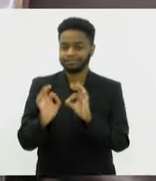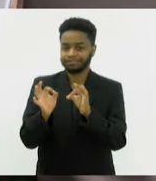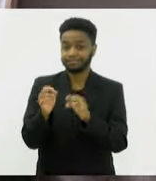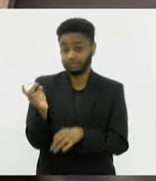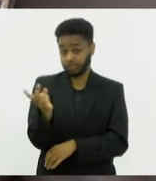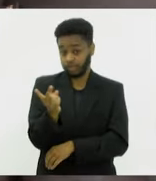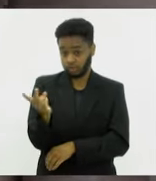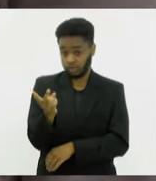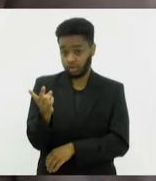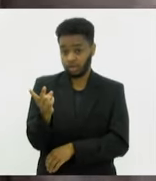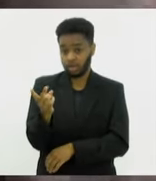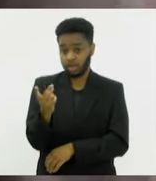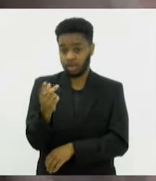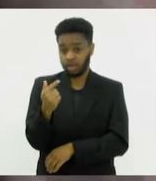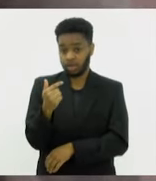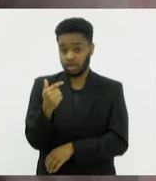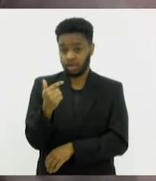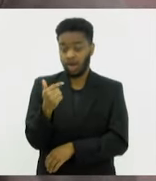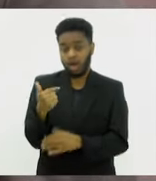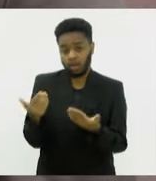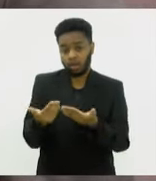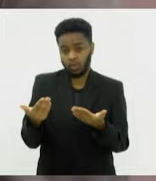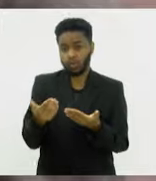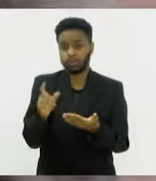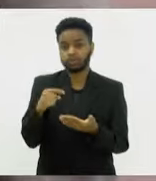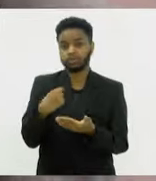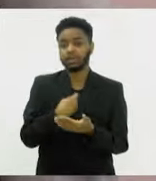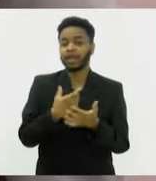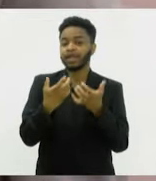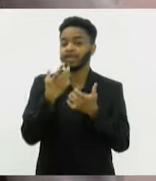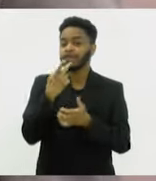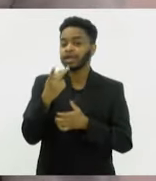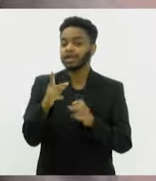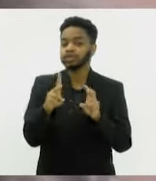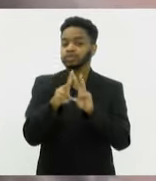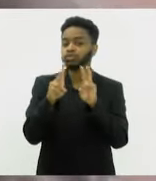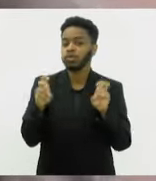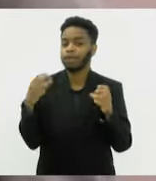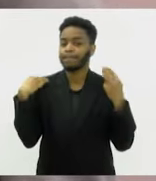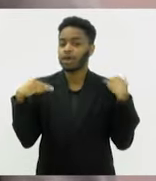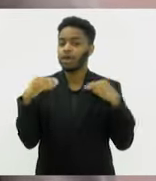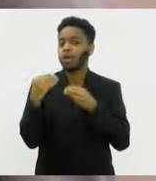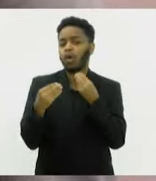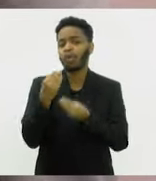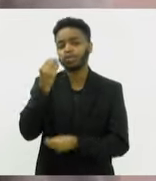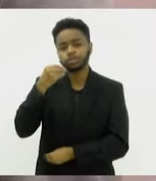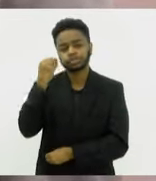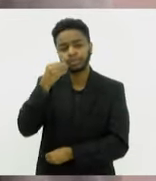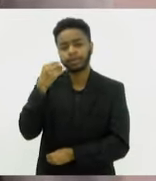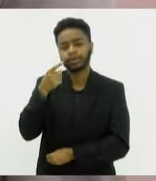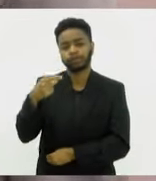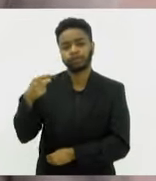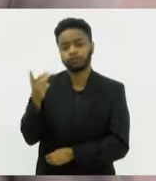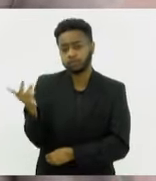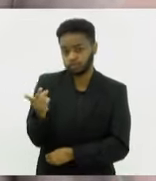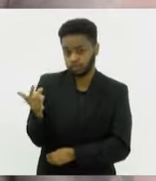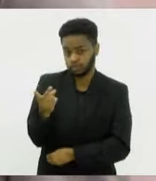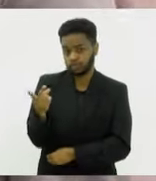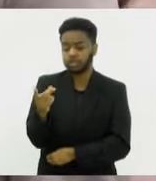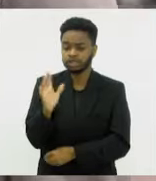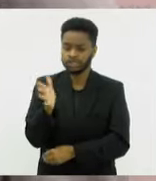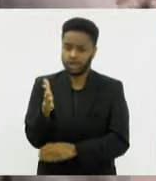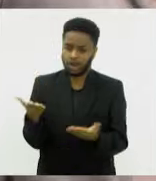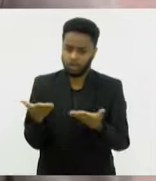Denise, deixa a gente agora também falar um pouquinho da Marinha. Como é que foi essa experiência de vocês? Vocês já estão na